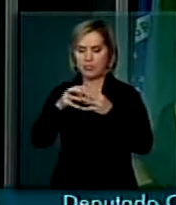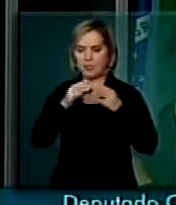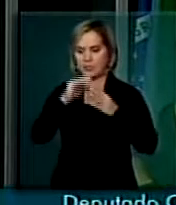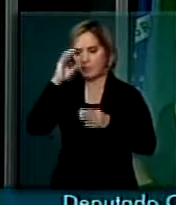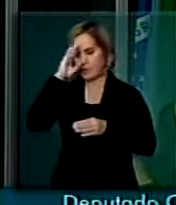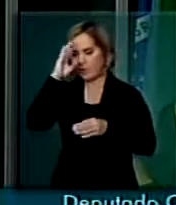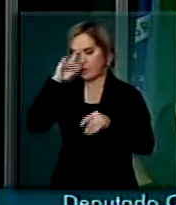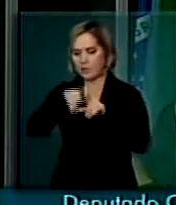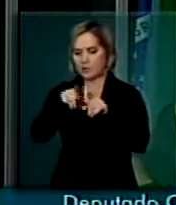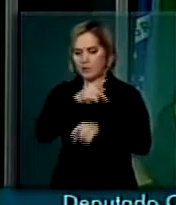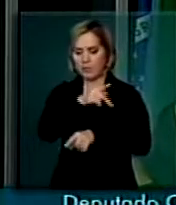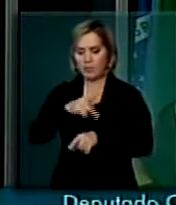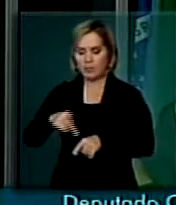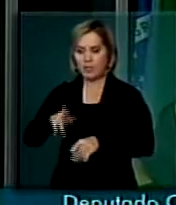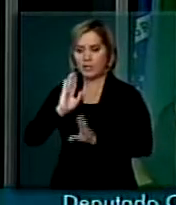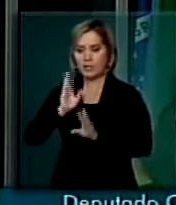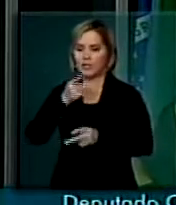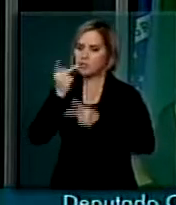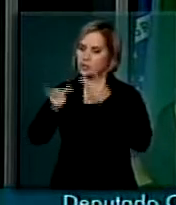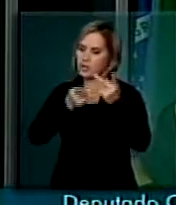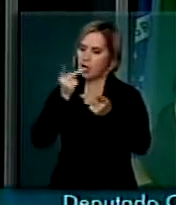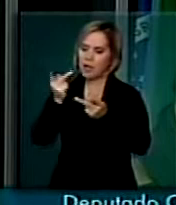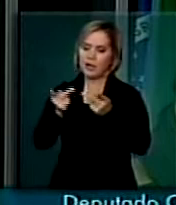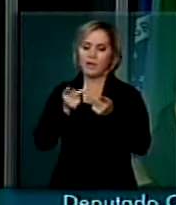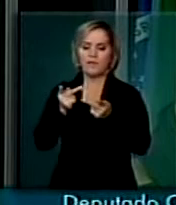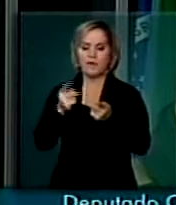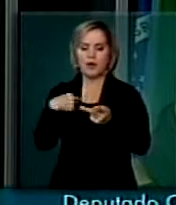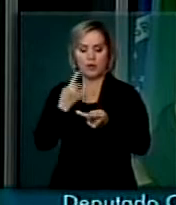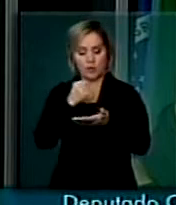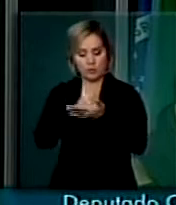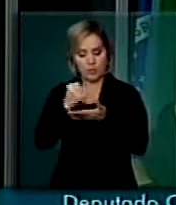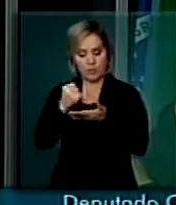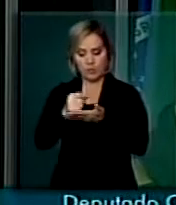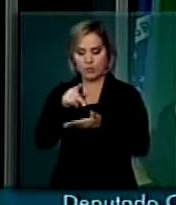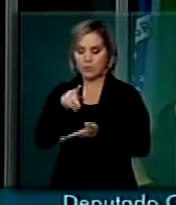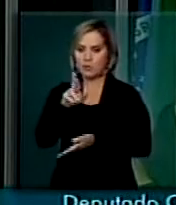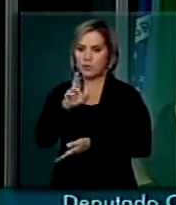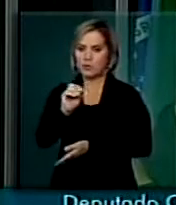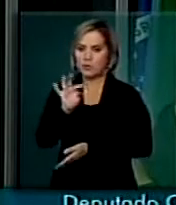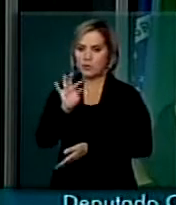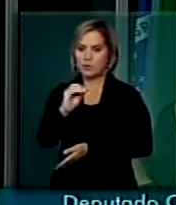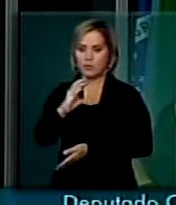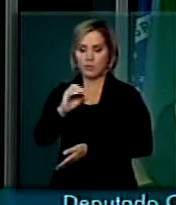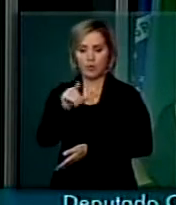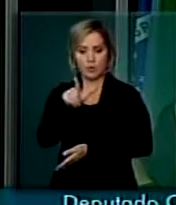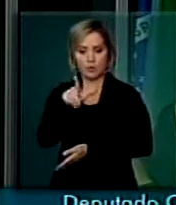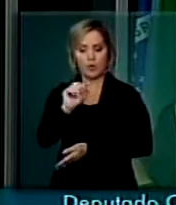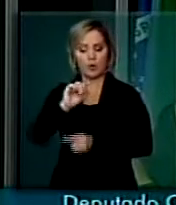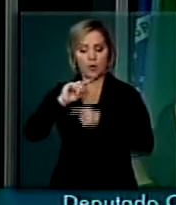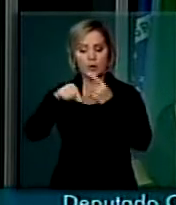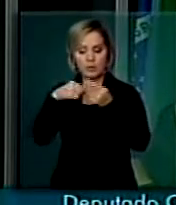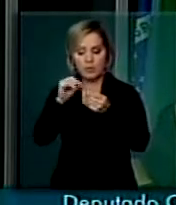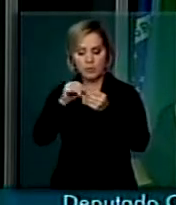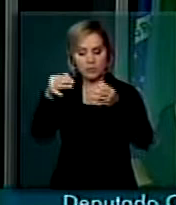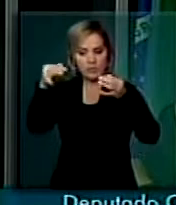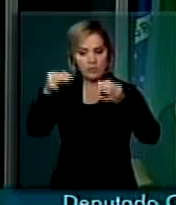presidente da Frente já falou anteriormente, nós estaremos protocolando o documento junto à Agência Câmara para que seja refeita essa matéria.